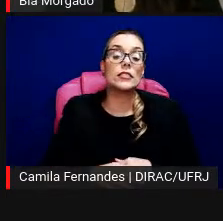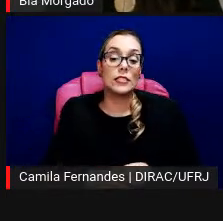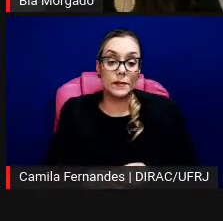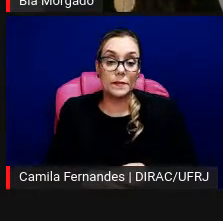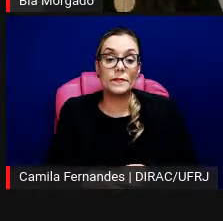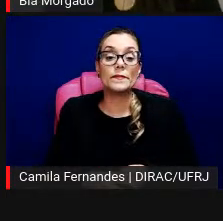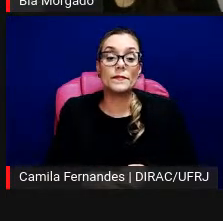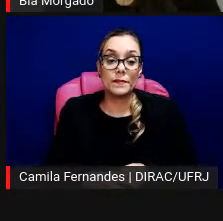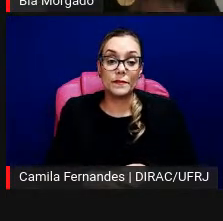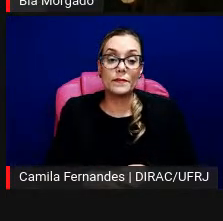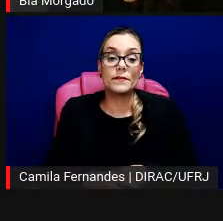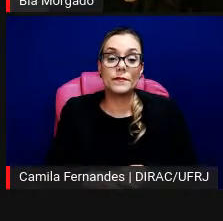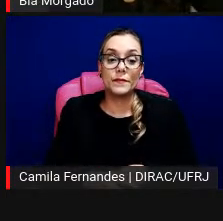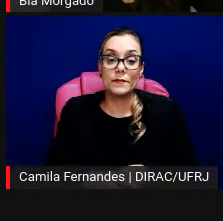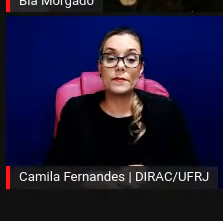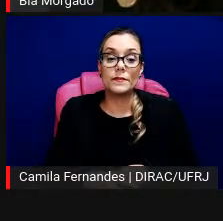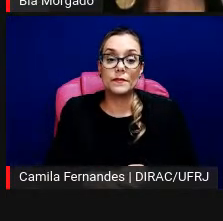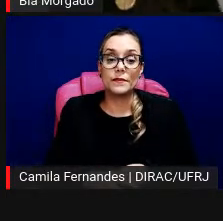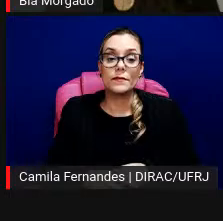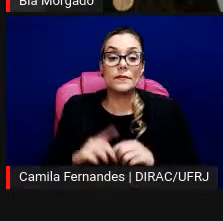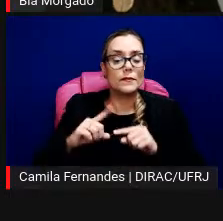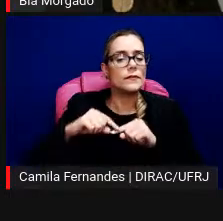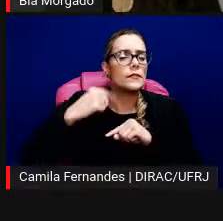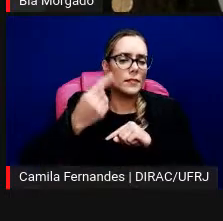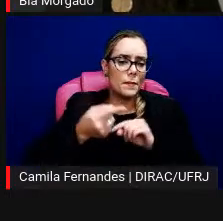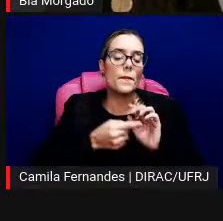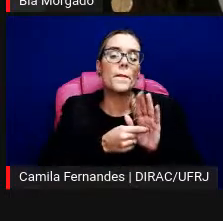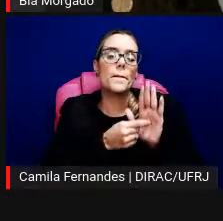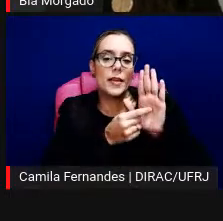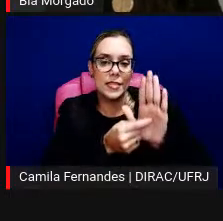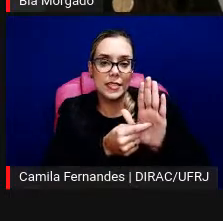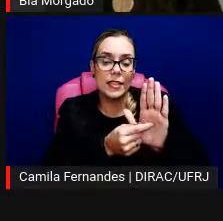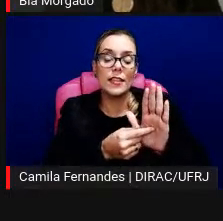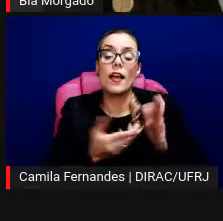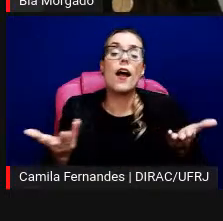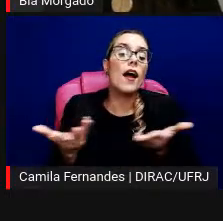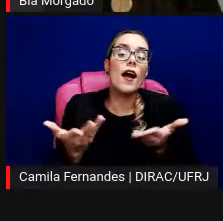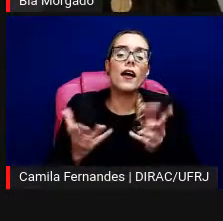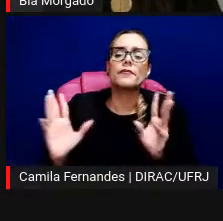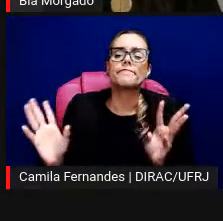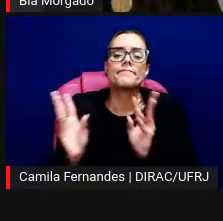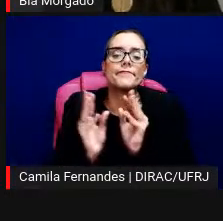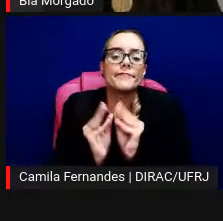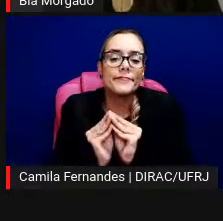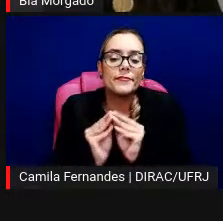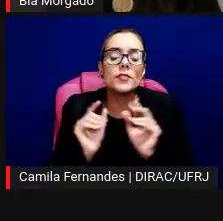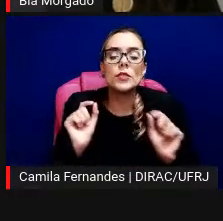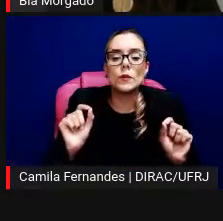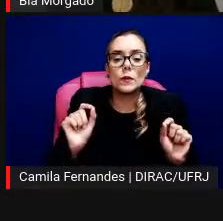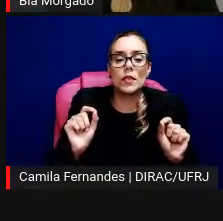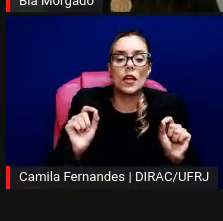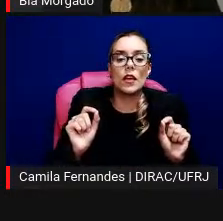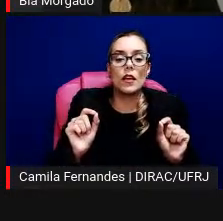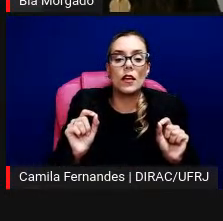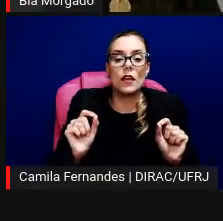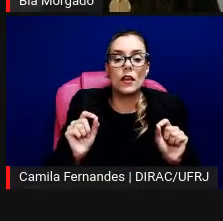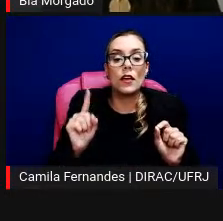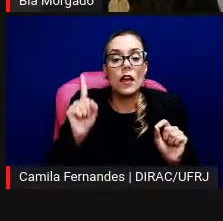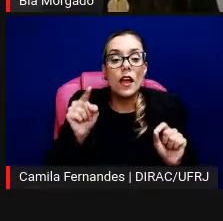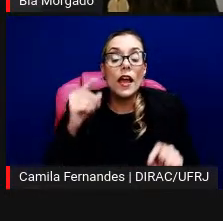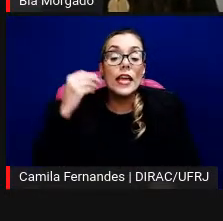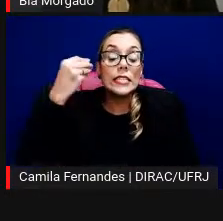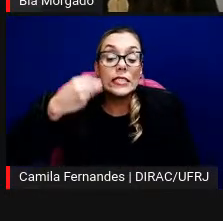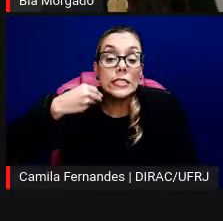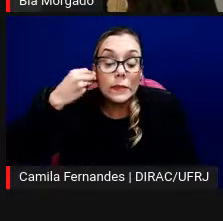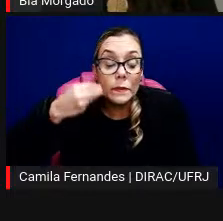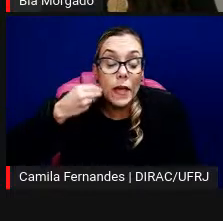deixar para a próxima e quero encerrar aqui falando de uma experiência que foi muito